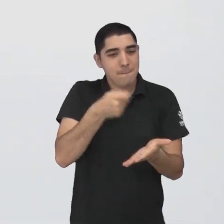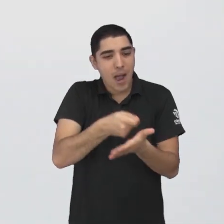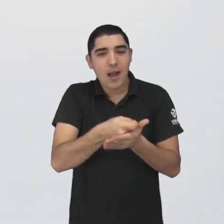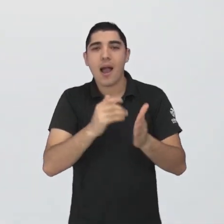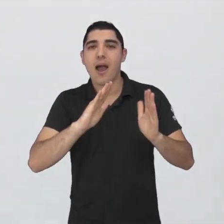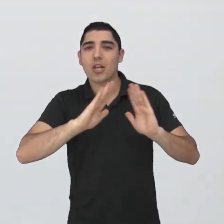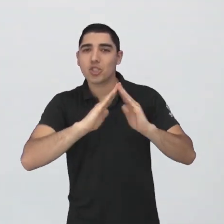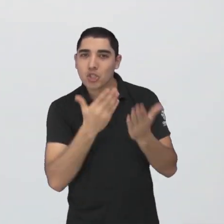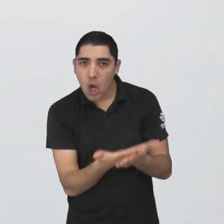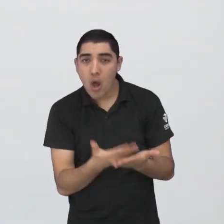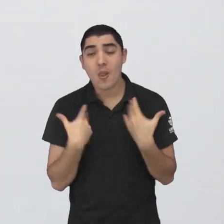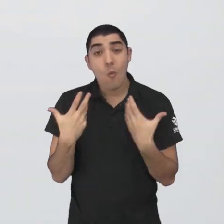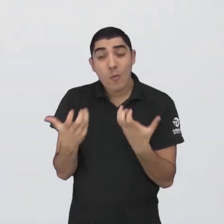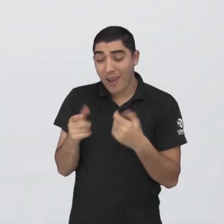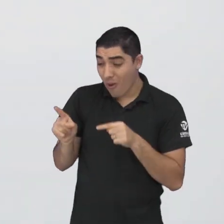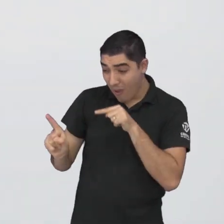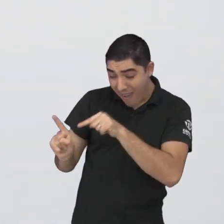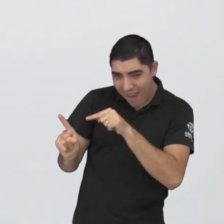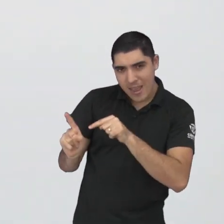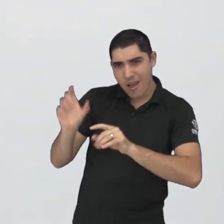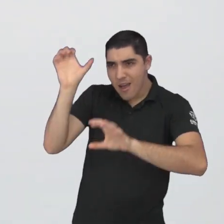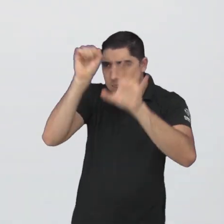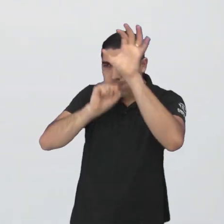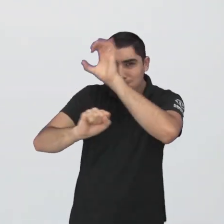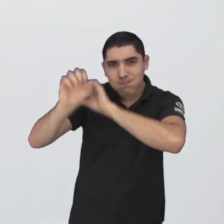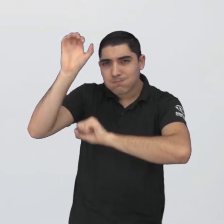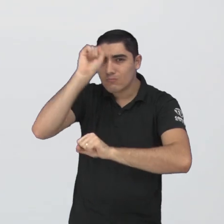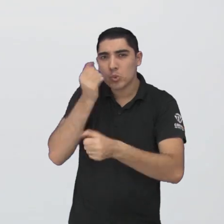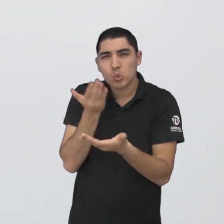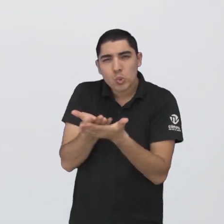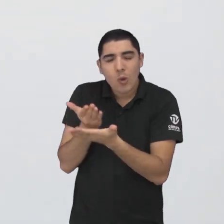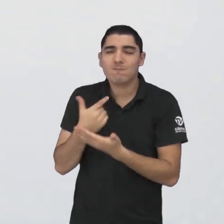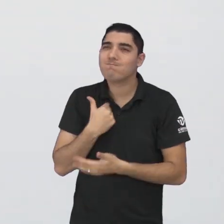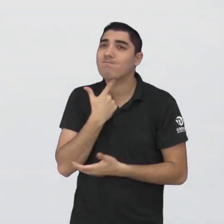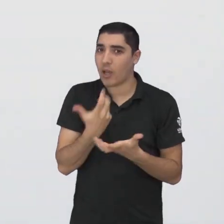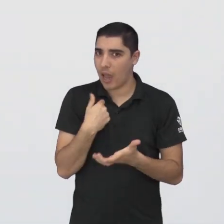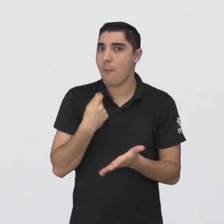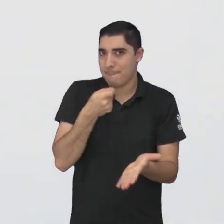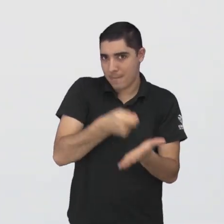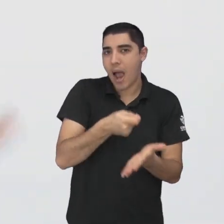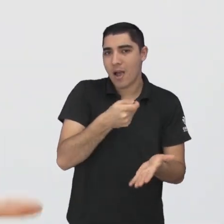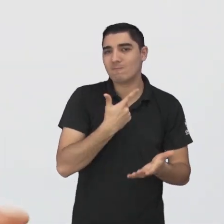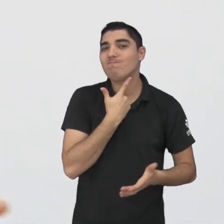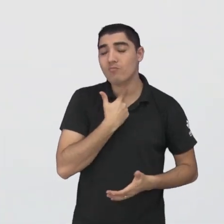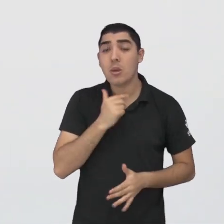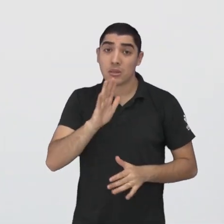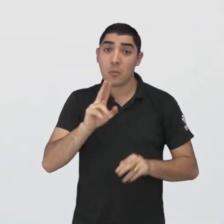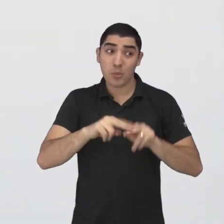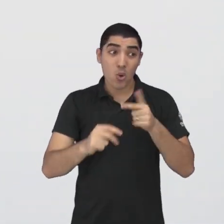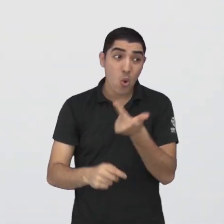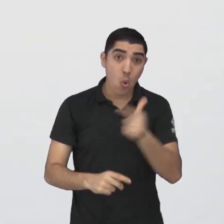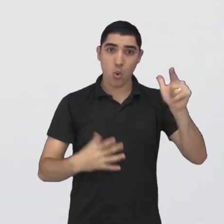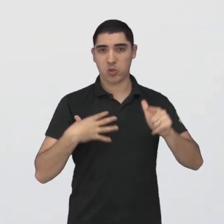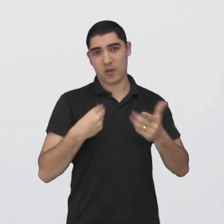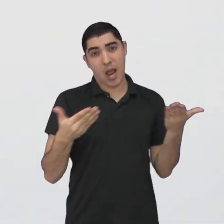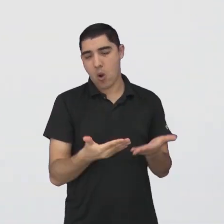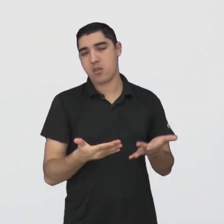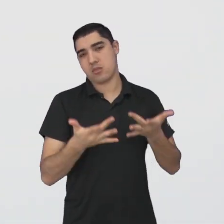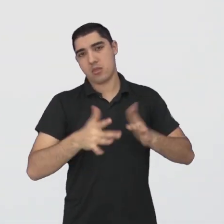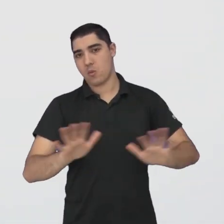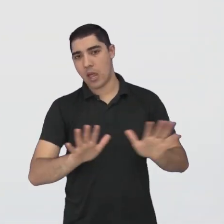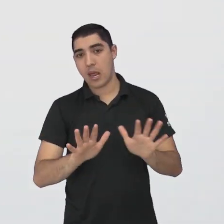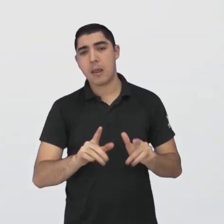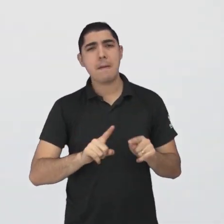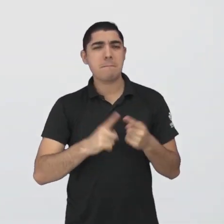quero muito, assim, que ela tem uma formação muito boa. Então, eu acho que hoje não encaixaria mais uma criança, mas não é algo que eu